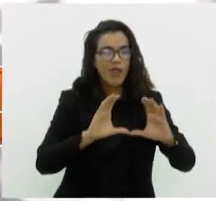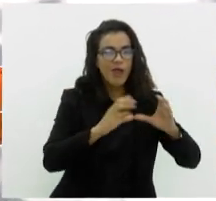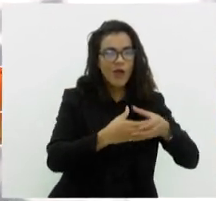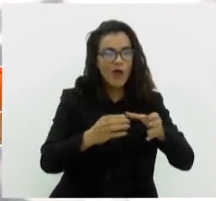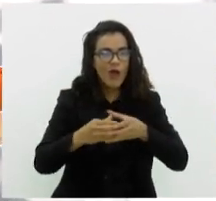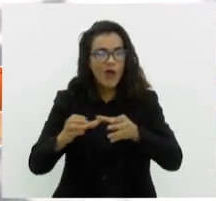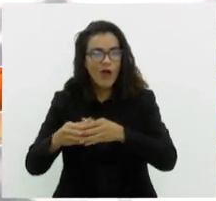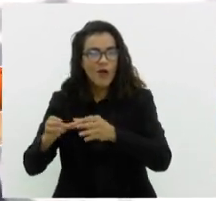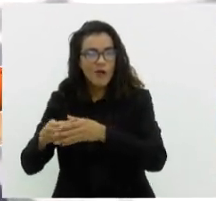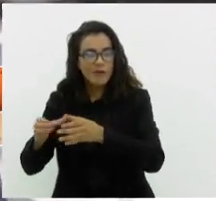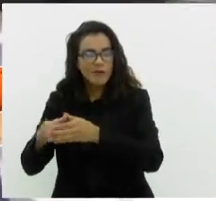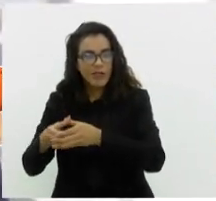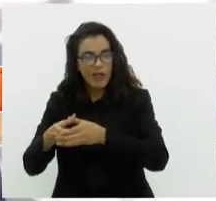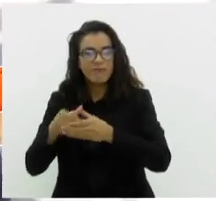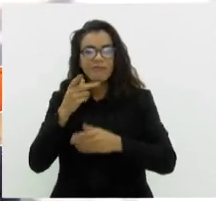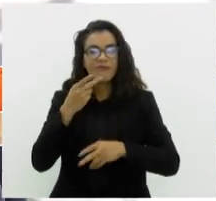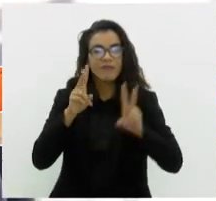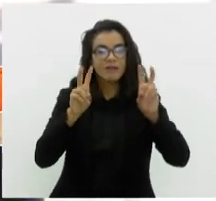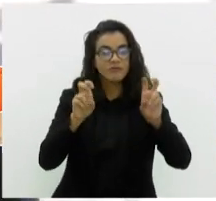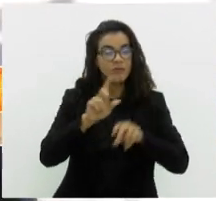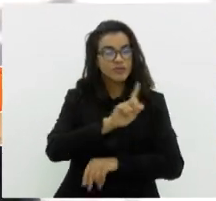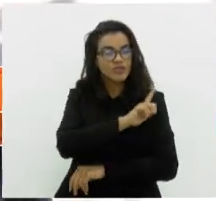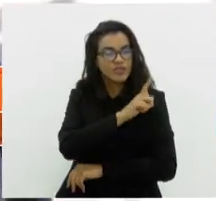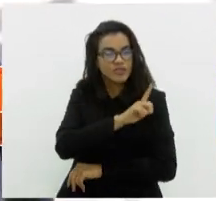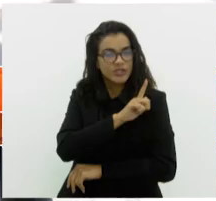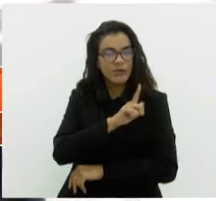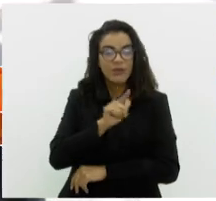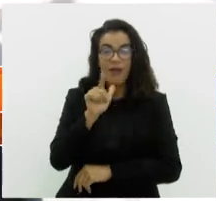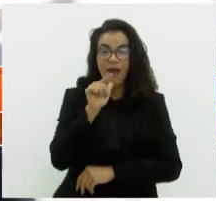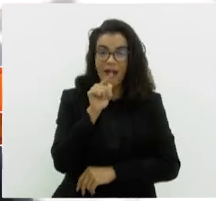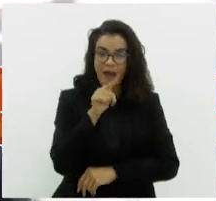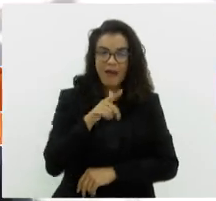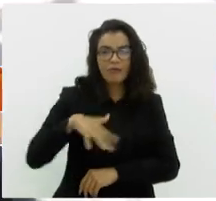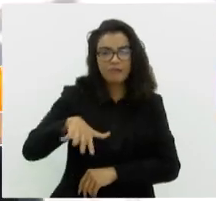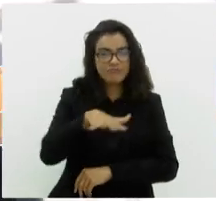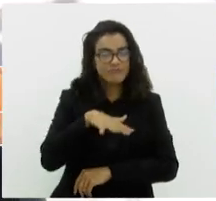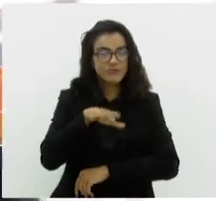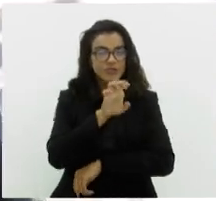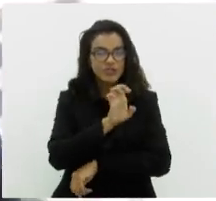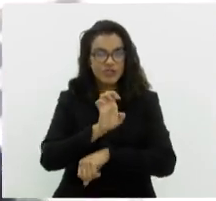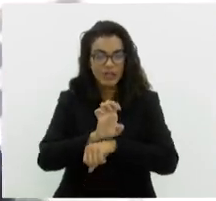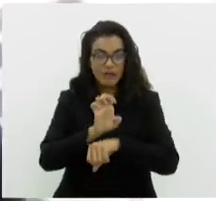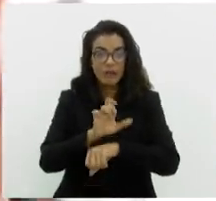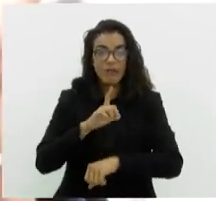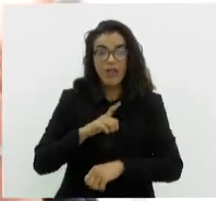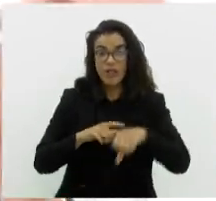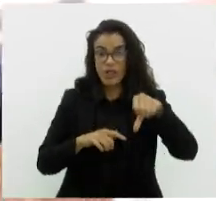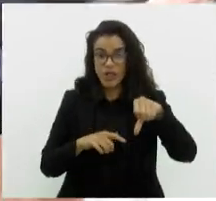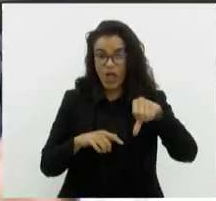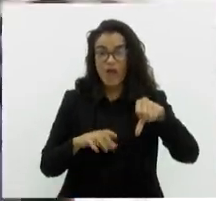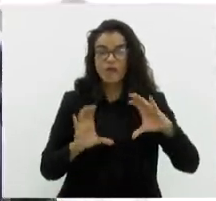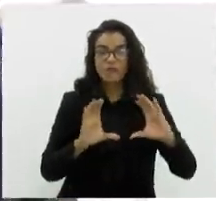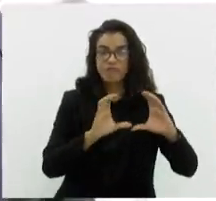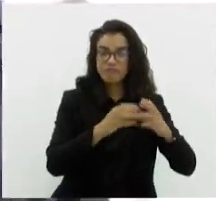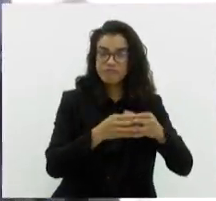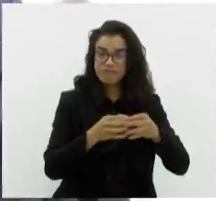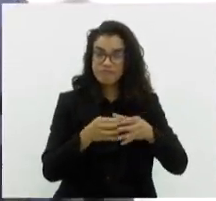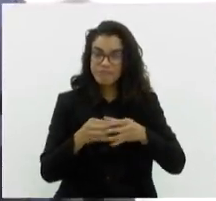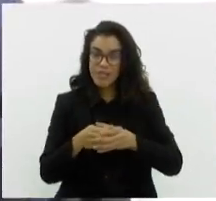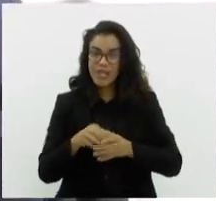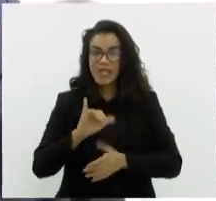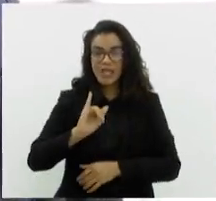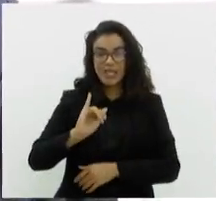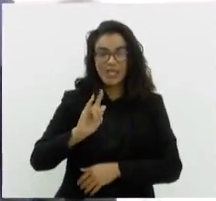bacia que tratam da gestão de recursos hídricos no Estado. Nós temos nove comitês de bacia, desde lá da Baía de Lha